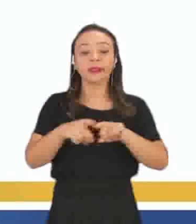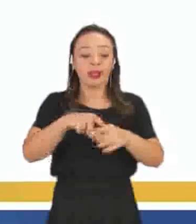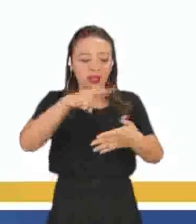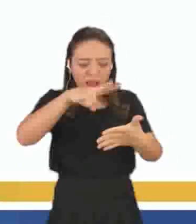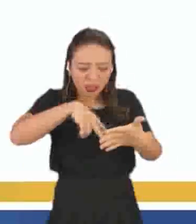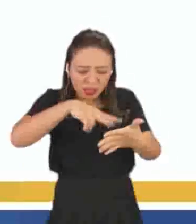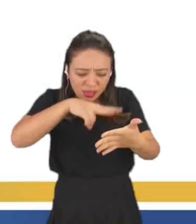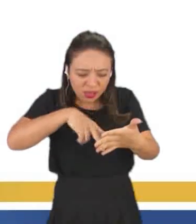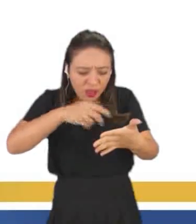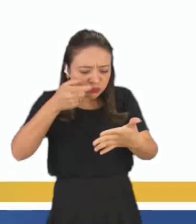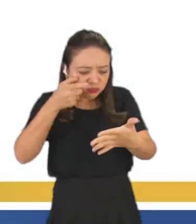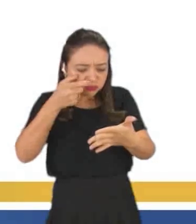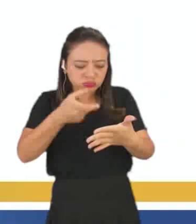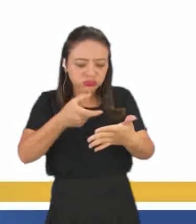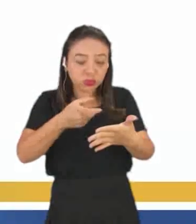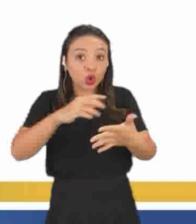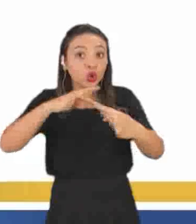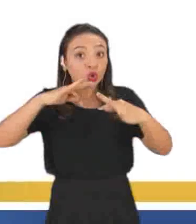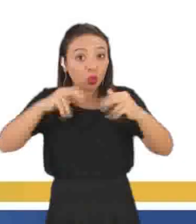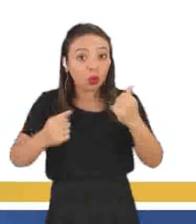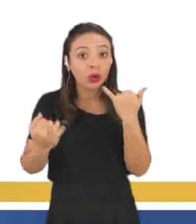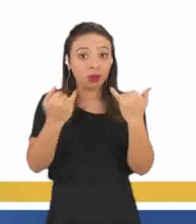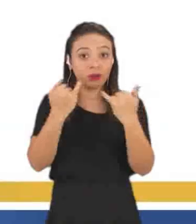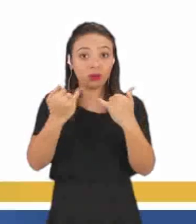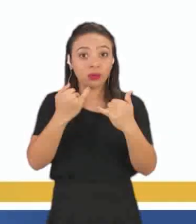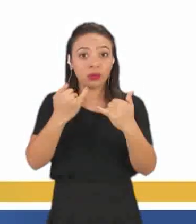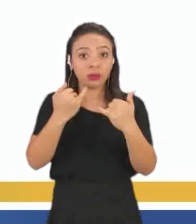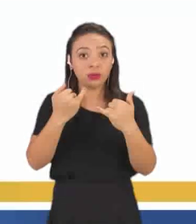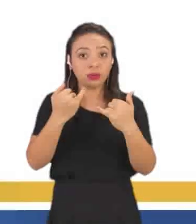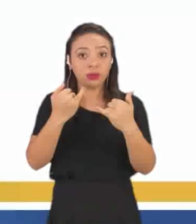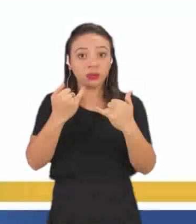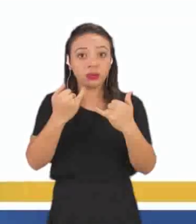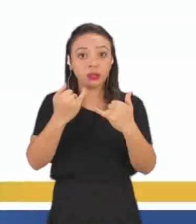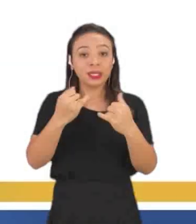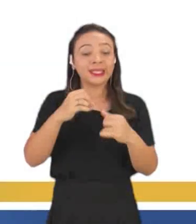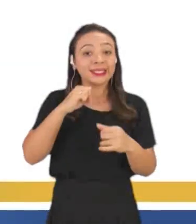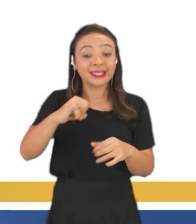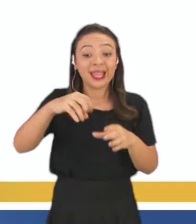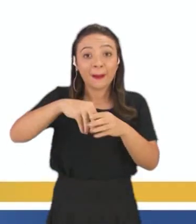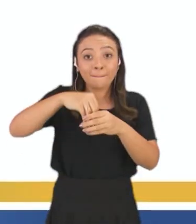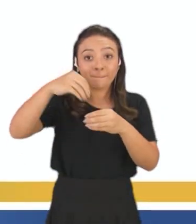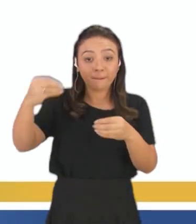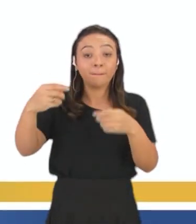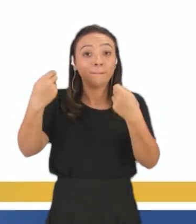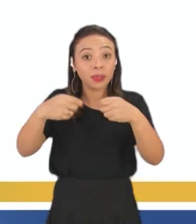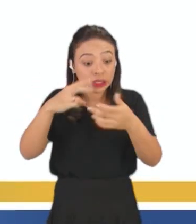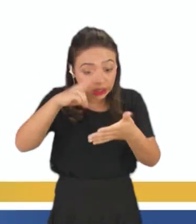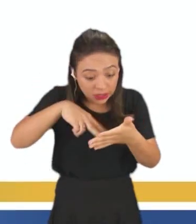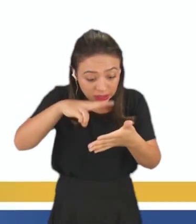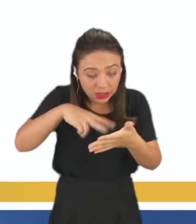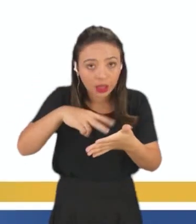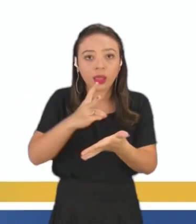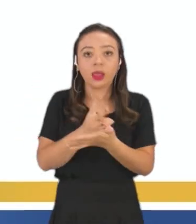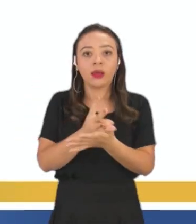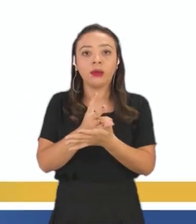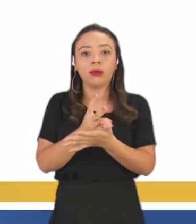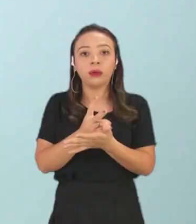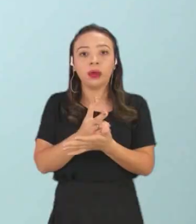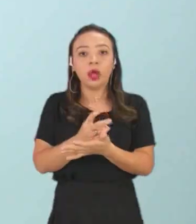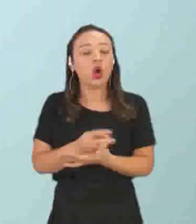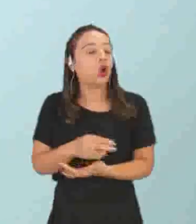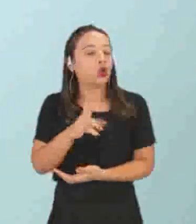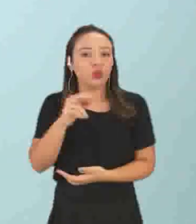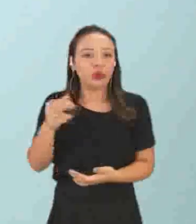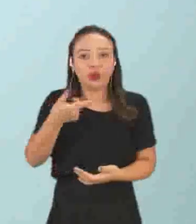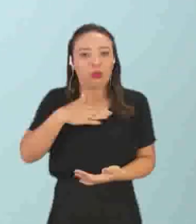atentamente o rótulo antes de abrir qualquer embalagem, isso é muito importante e é um hábito que dificilmente nós temos.